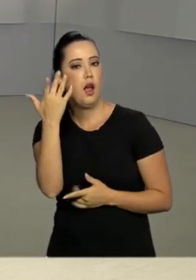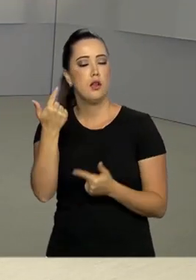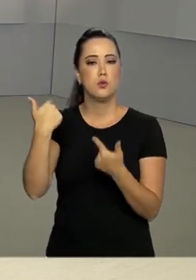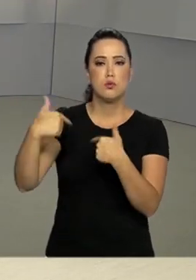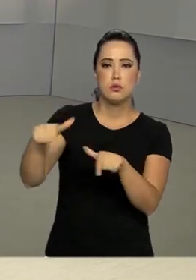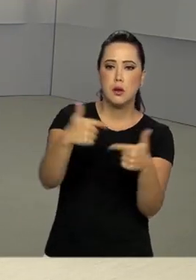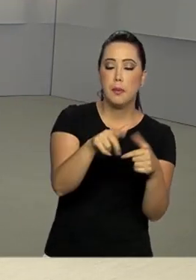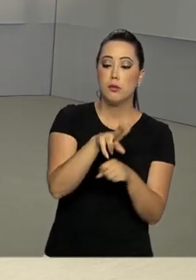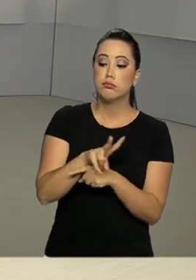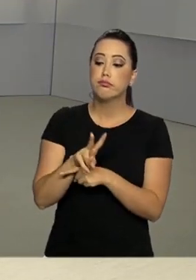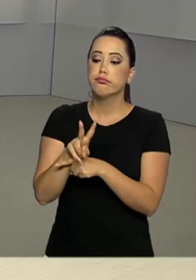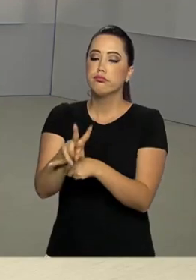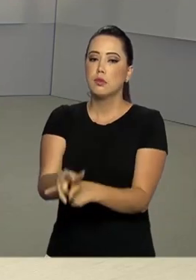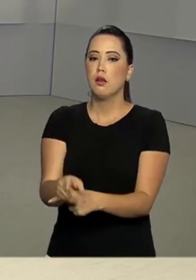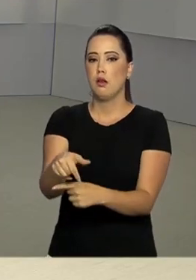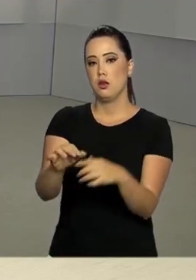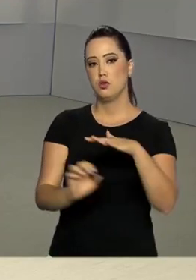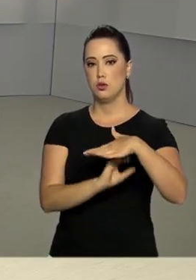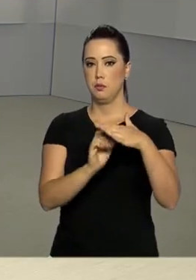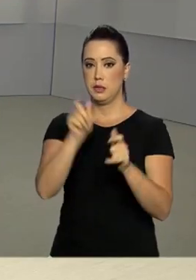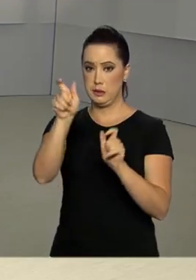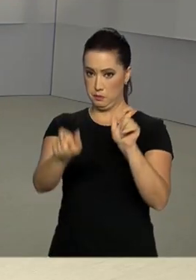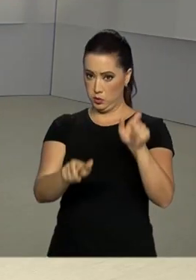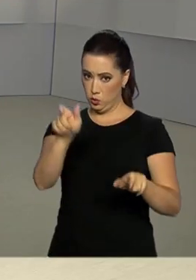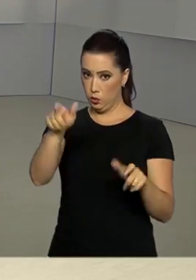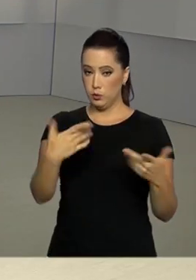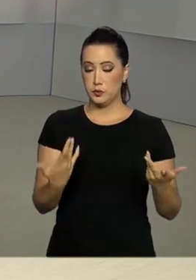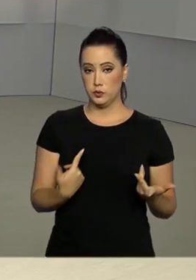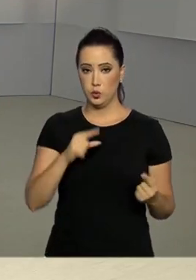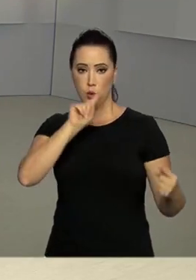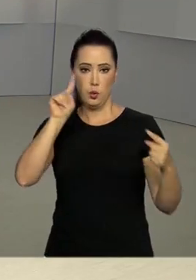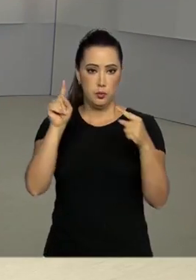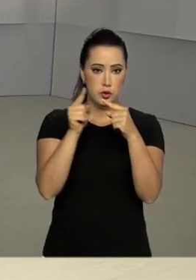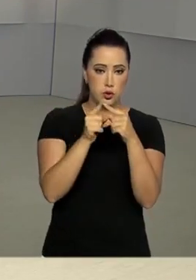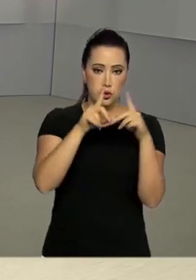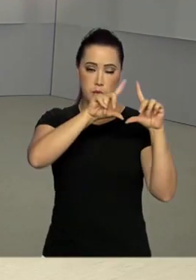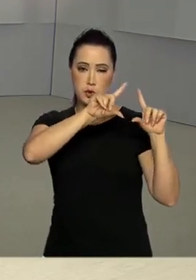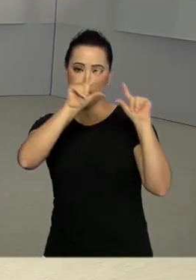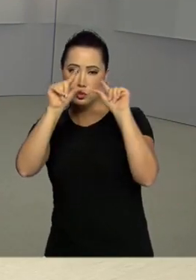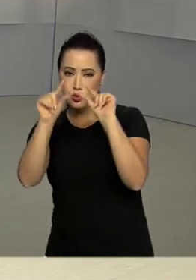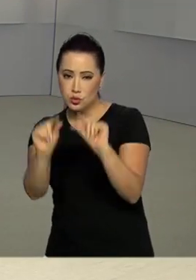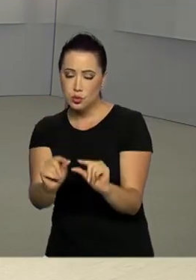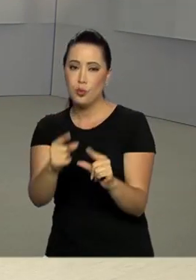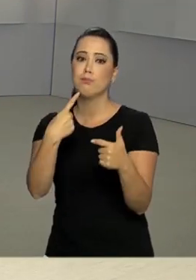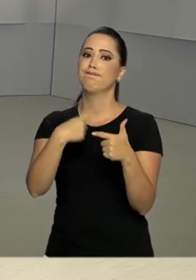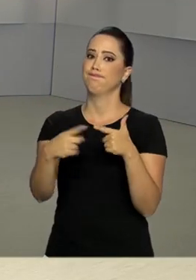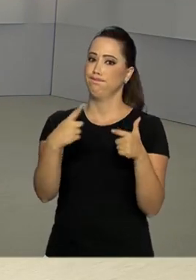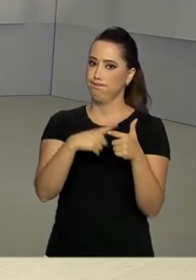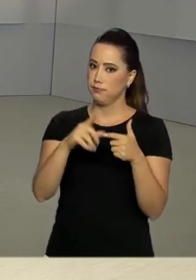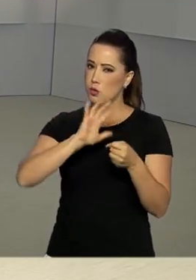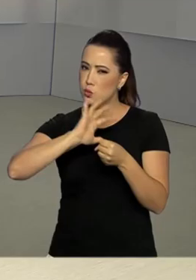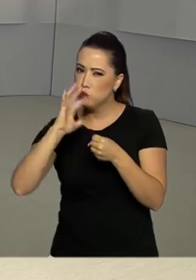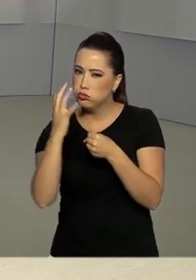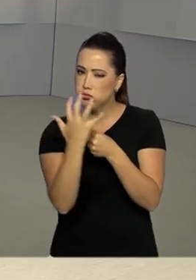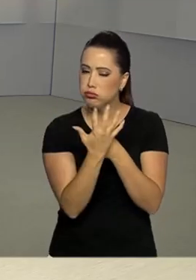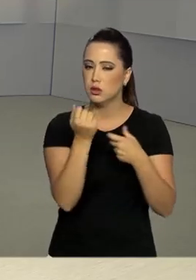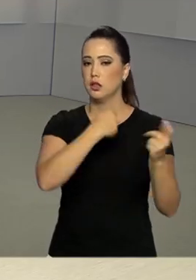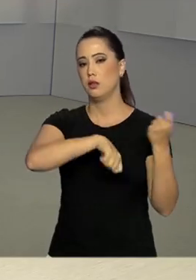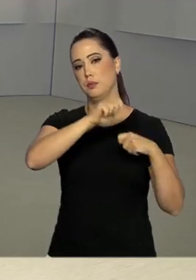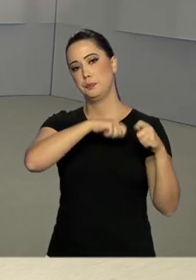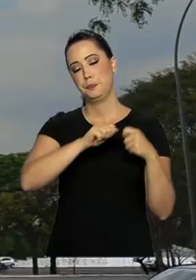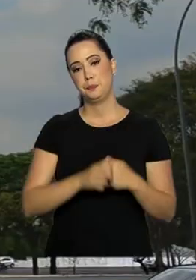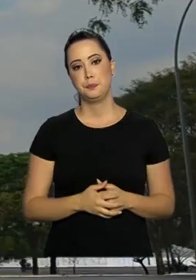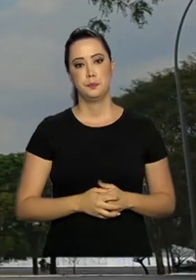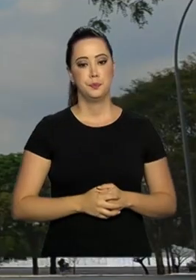operações de créditos de empresas e pessoas físicas. Mais uma medida para reduzir o impacto do coronavírus na economia.